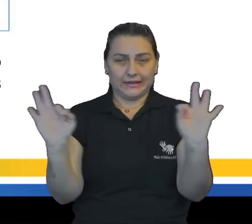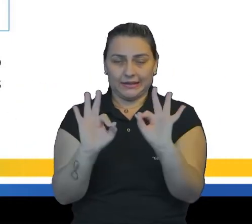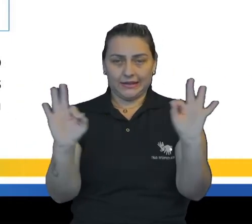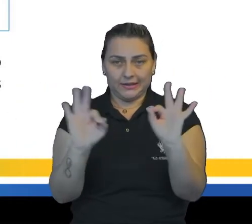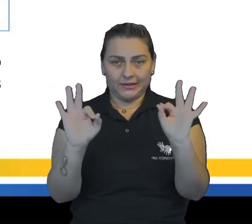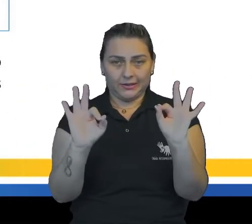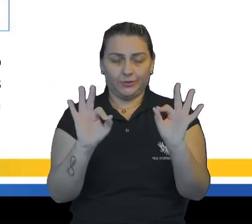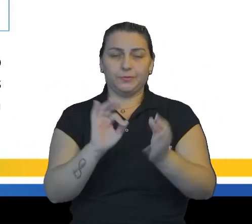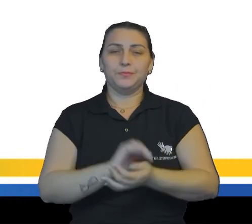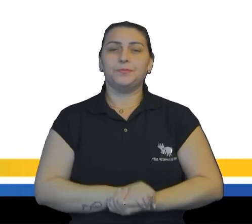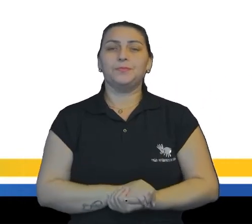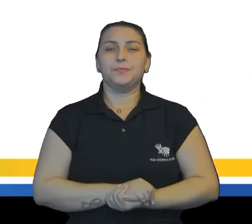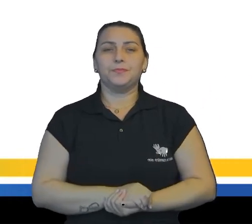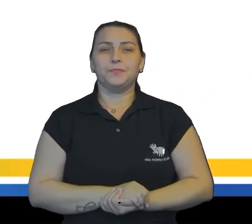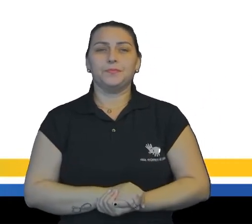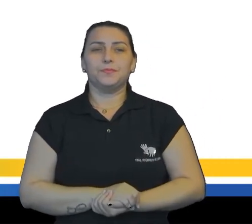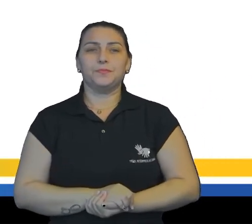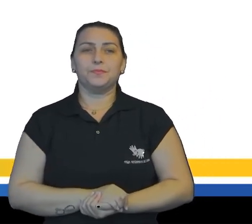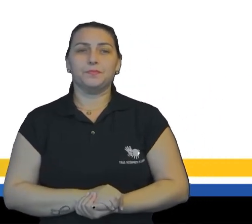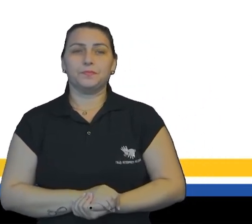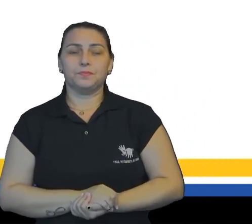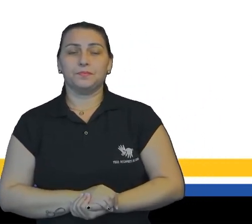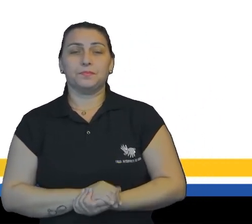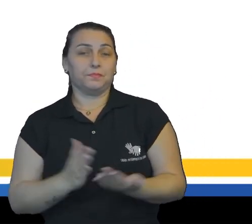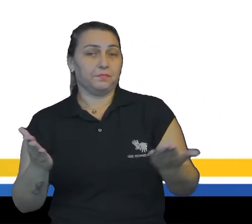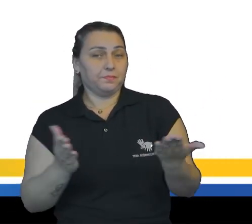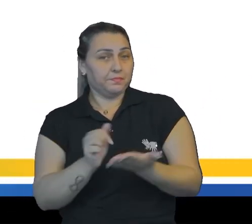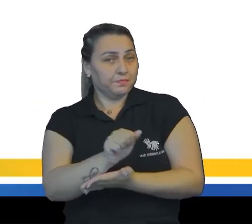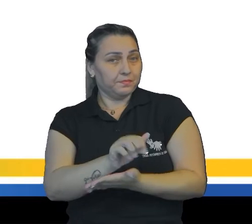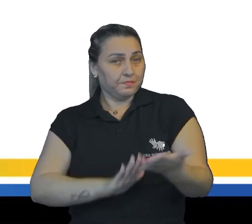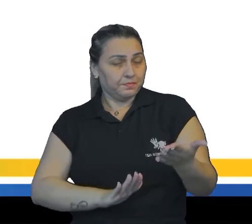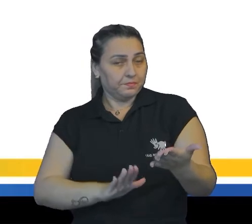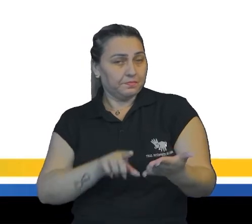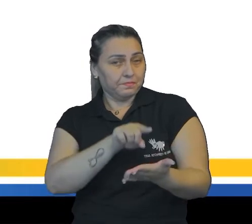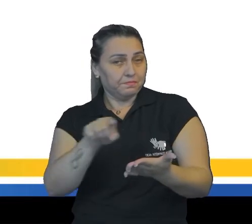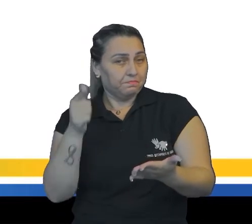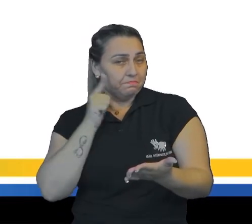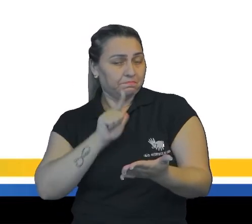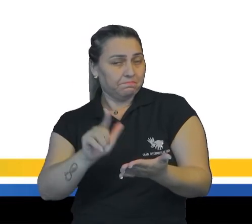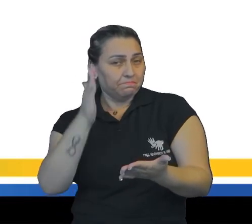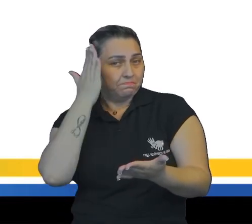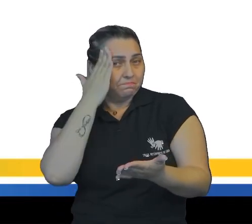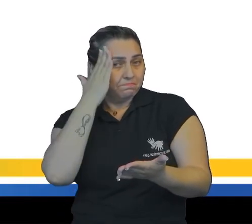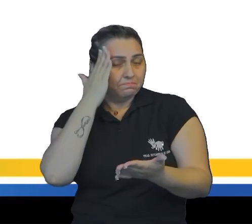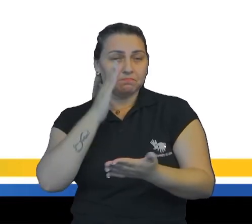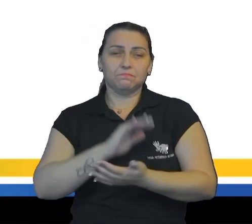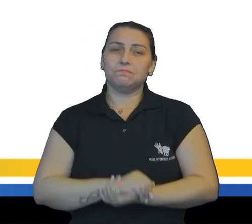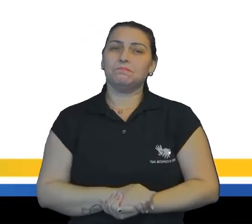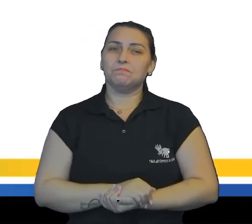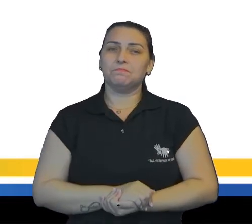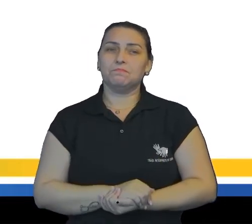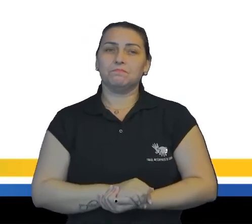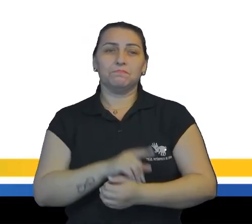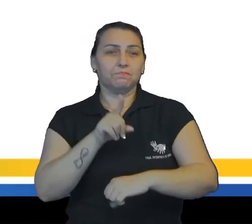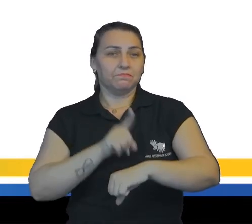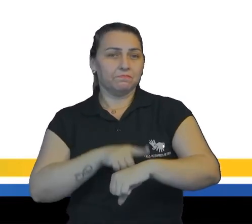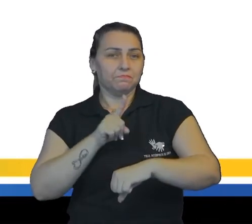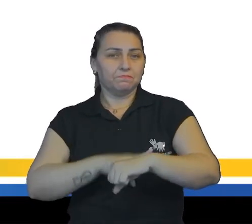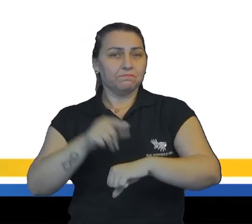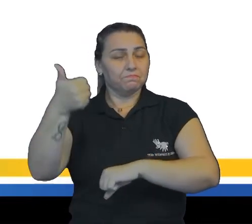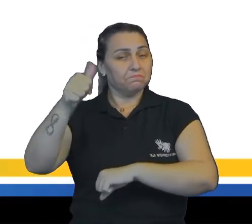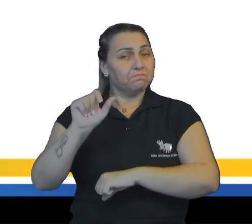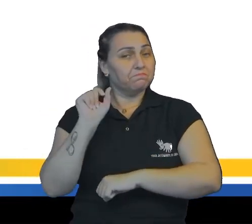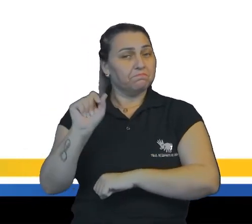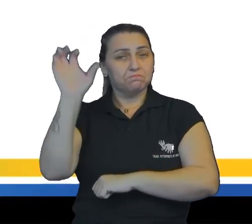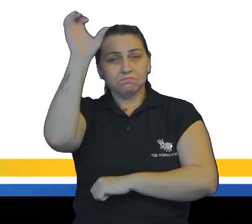termos comparativos. Vamos ao exercitando, para ver se vocês conseguiram entender. Chegou o momento de avaliar o que